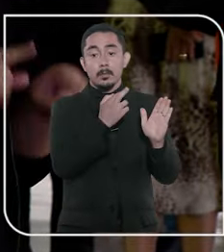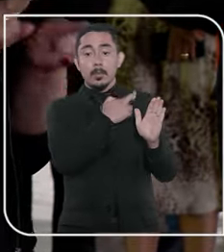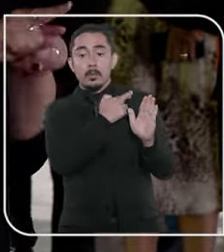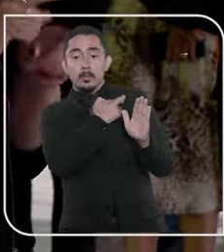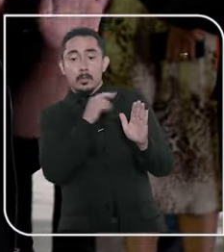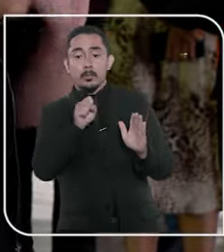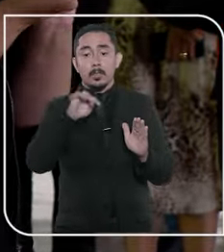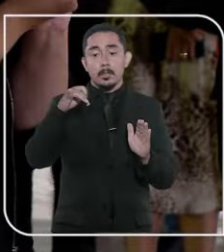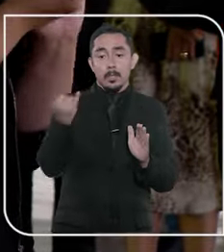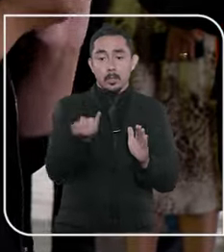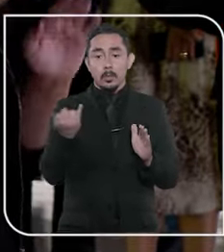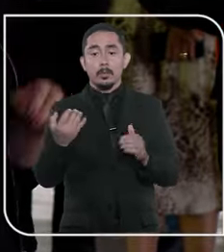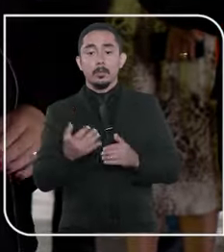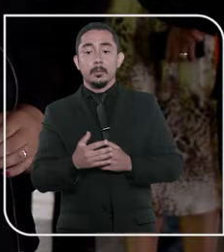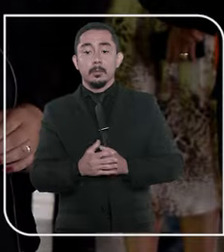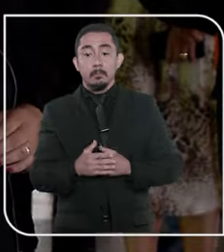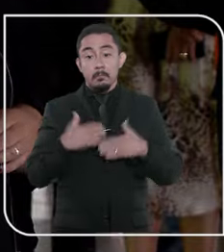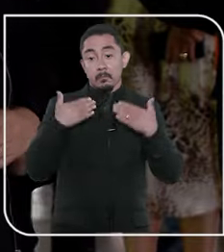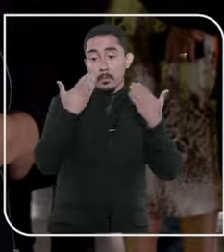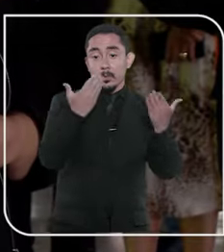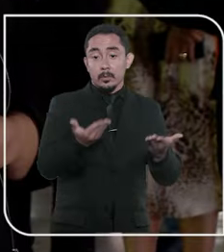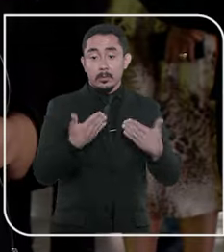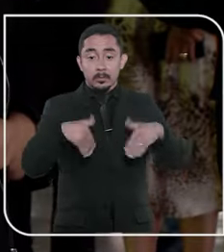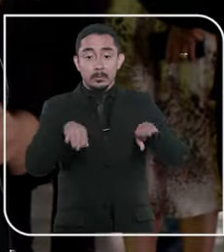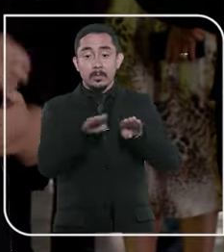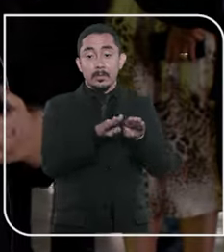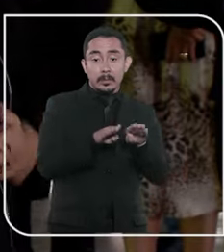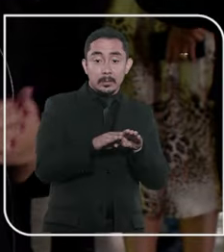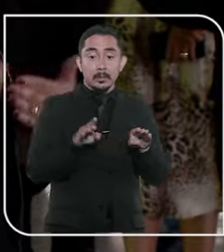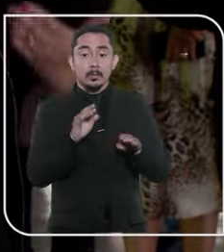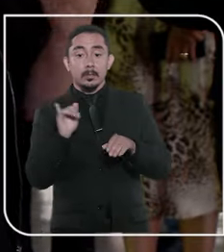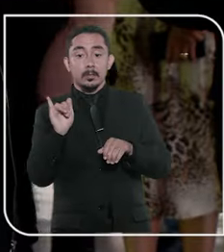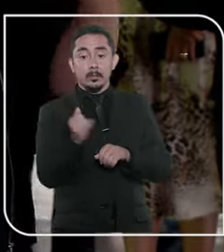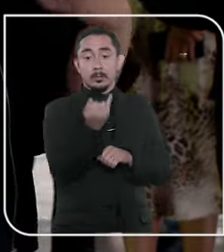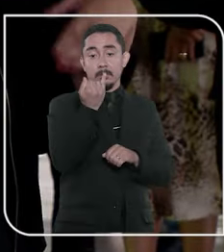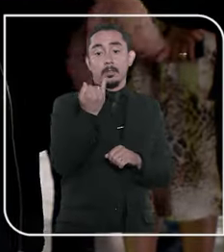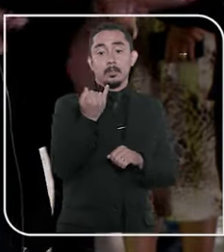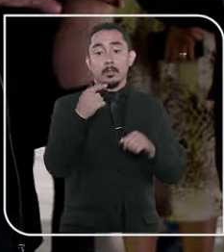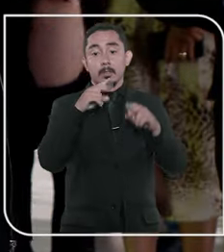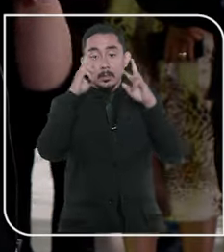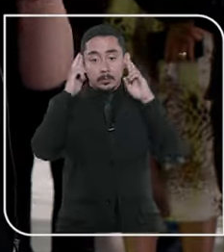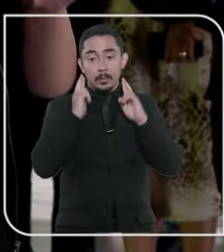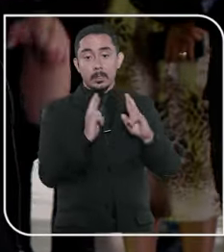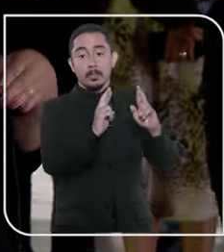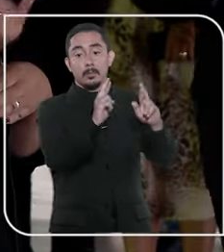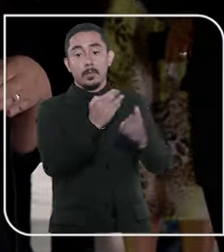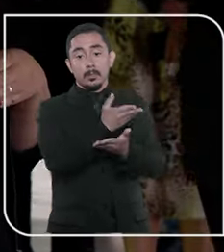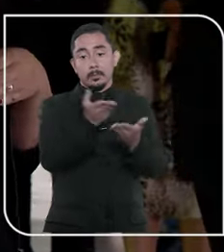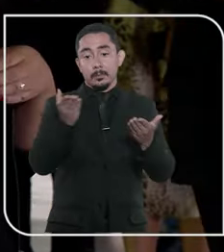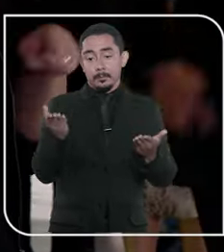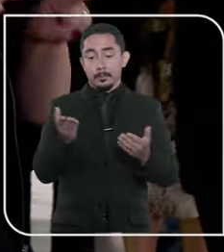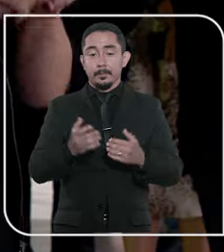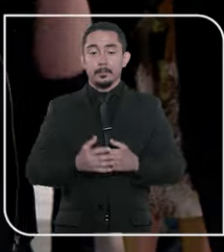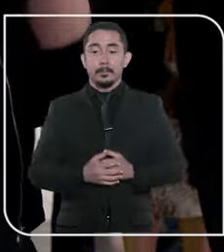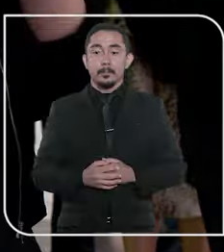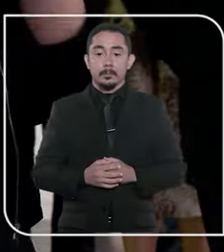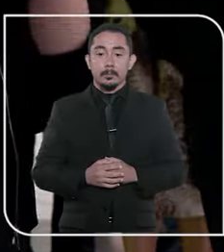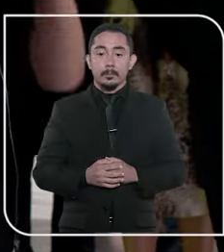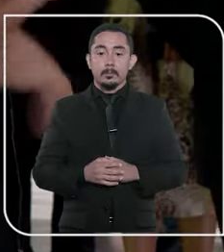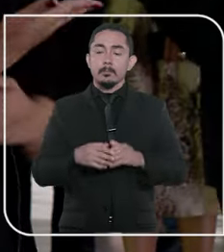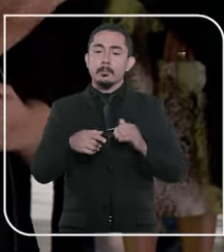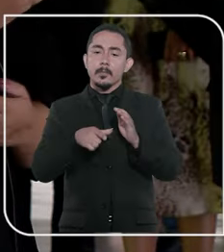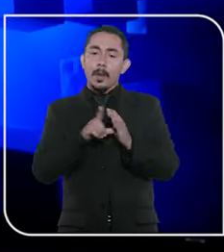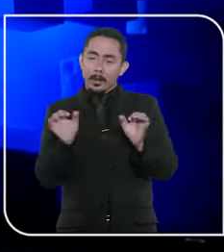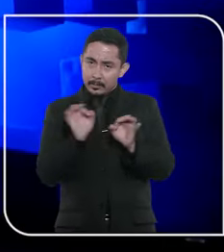responsabilidade do STJ com a promoção da igualdade de oportunidades e com respeito à